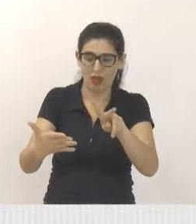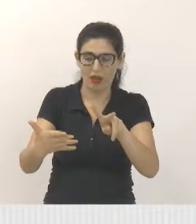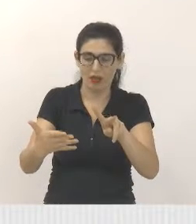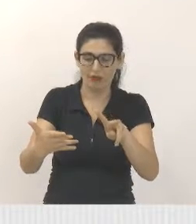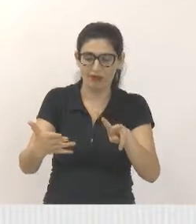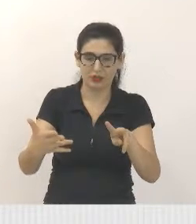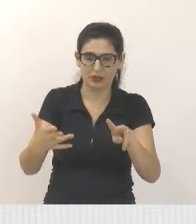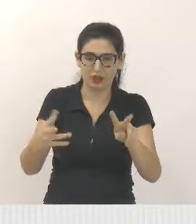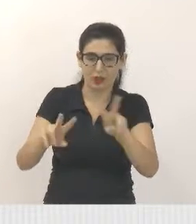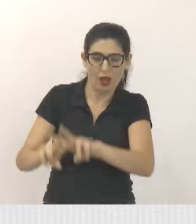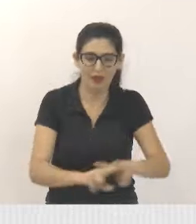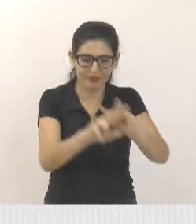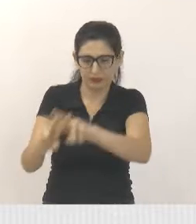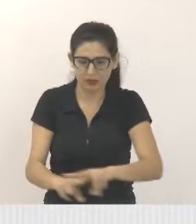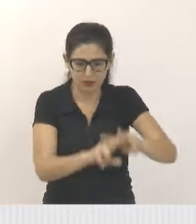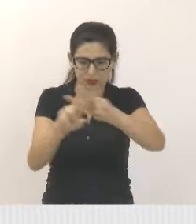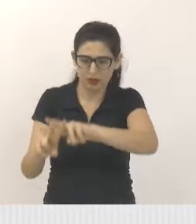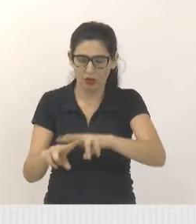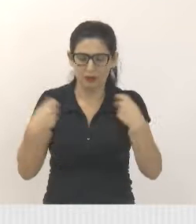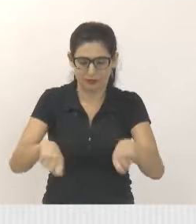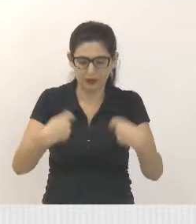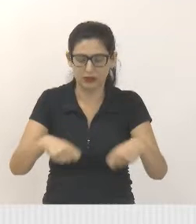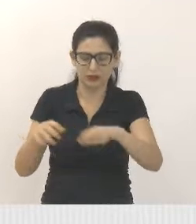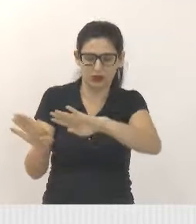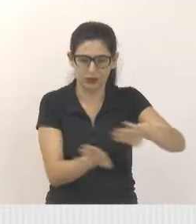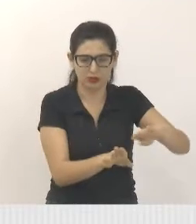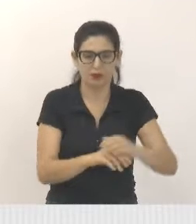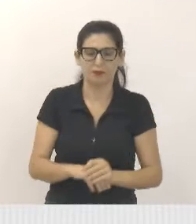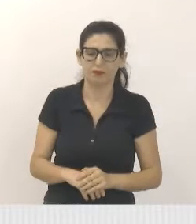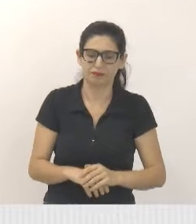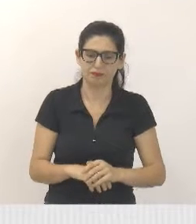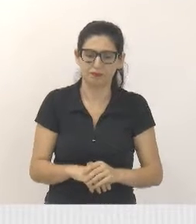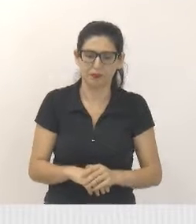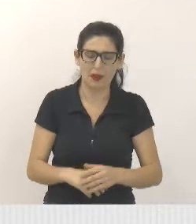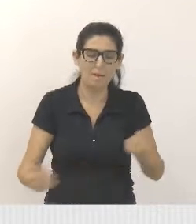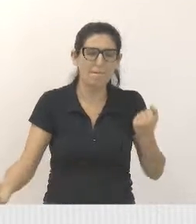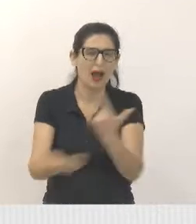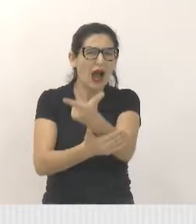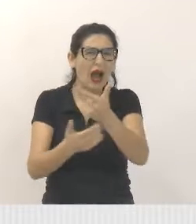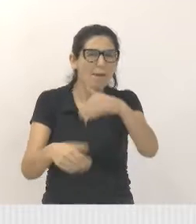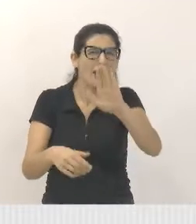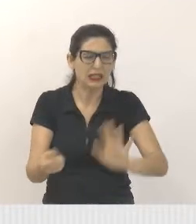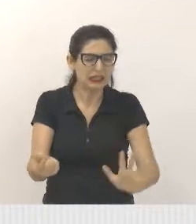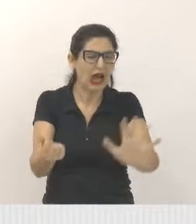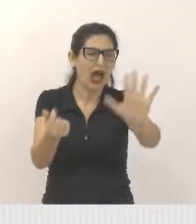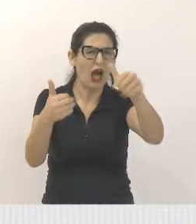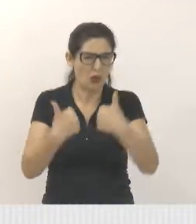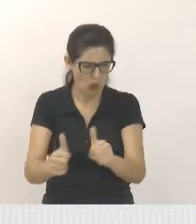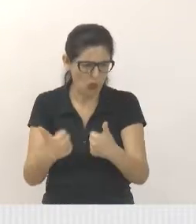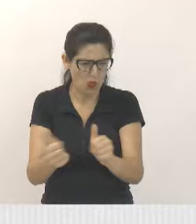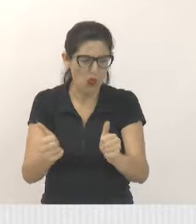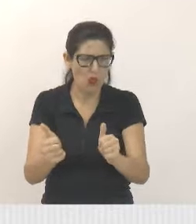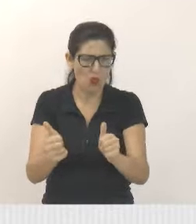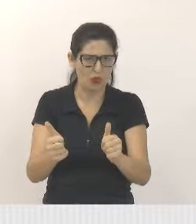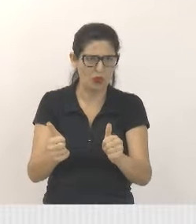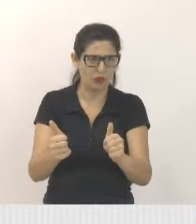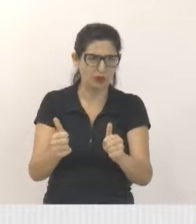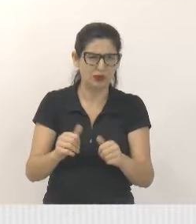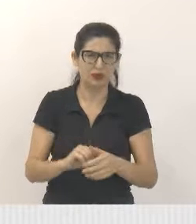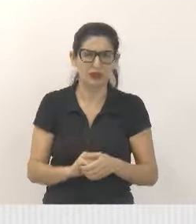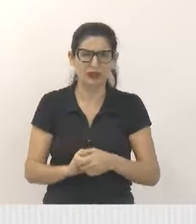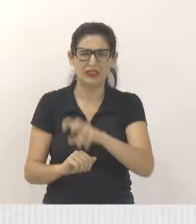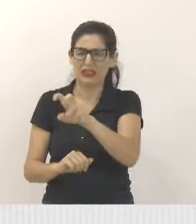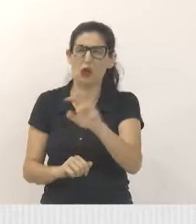E aqui, com relação à emenda, não, à tarifa do ônibus, que colocou-se cinco e pouco,